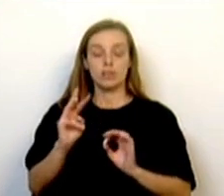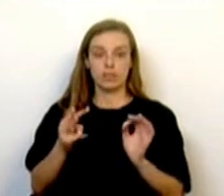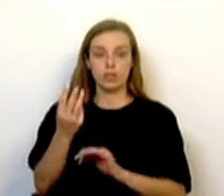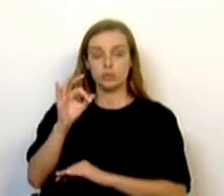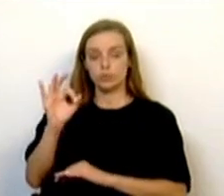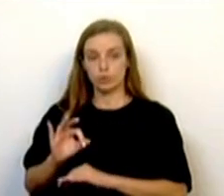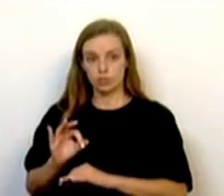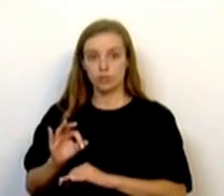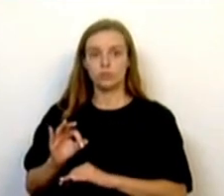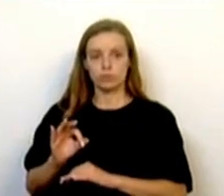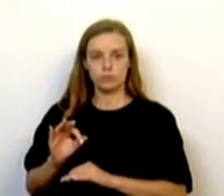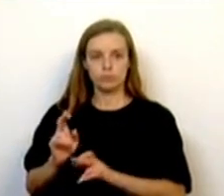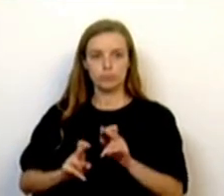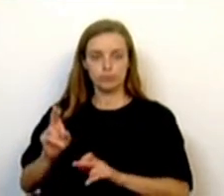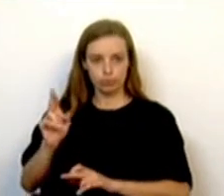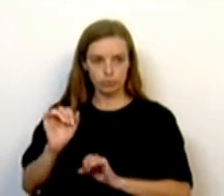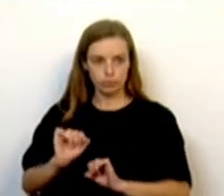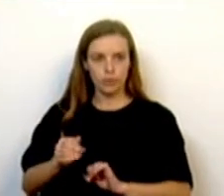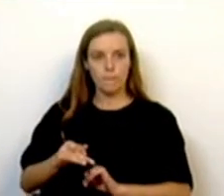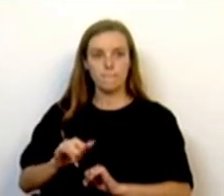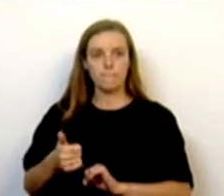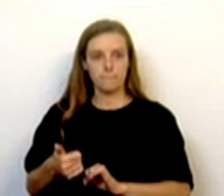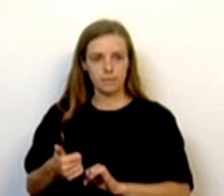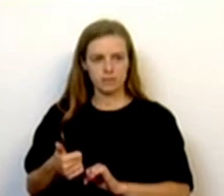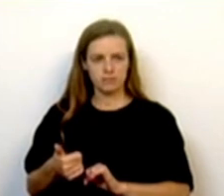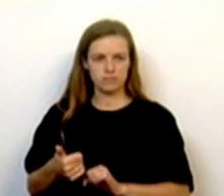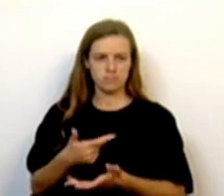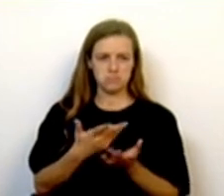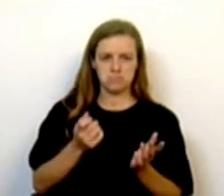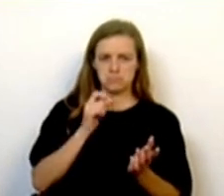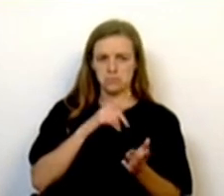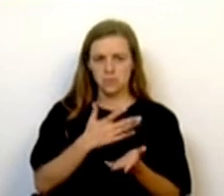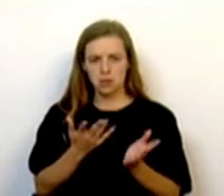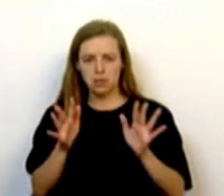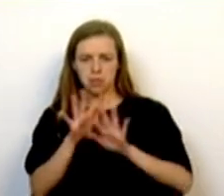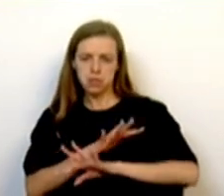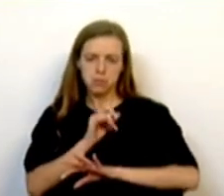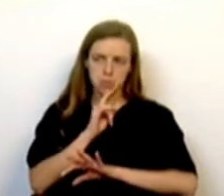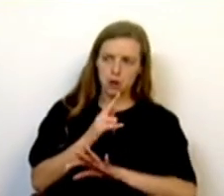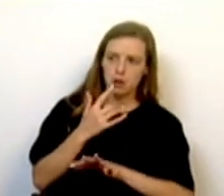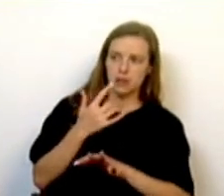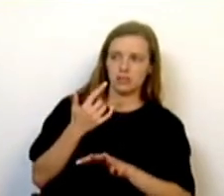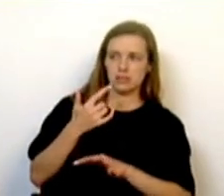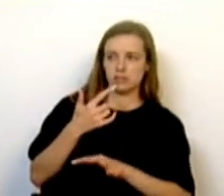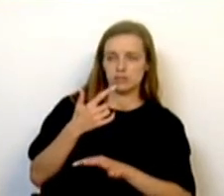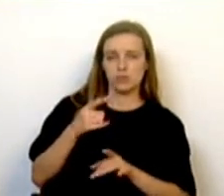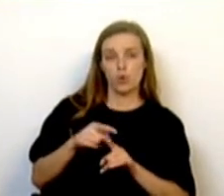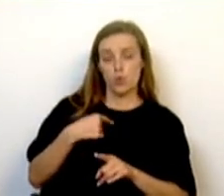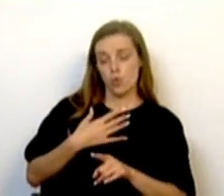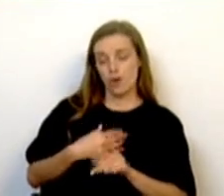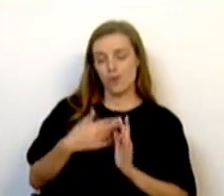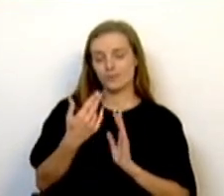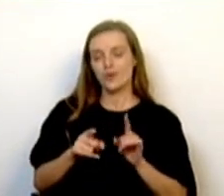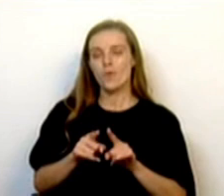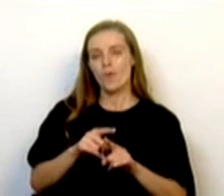Cada partido político pode pintar o quadro da coca entender, mais negro, menos negro, cinzento, eu cá gosto de o pintar, eu cá gosto de o pintar de cor de rosa, mas também não vou